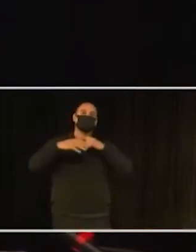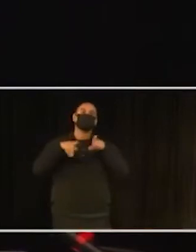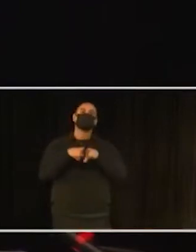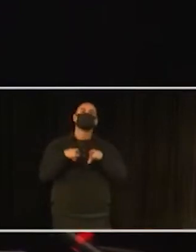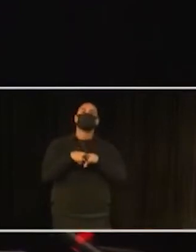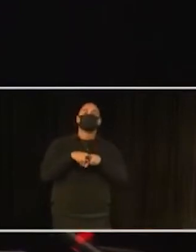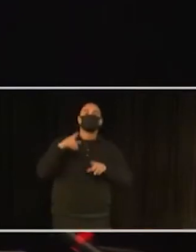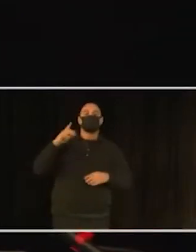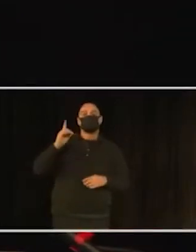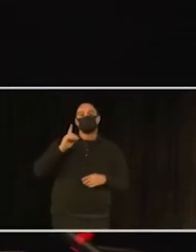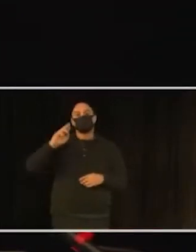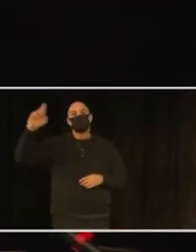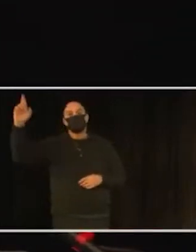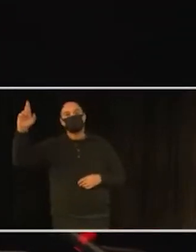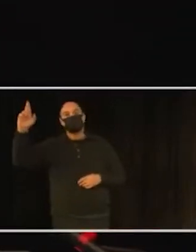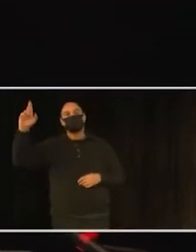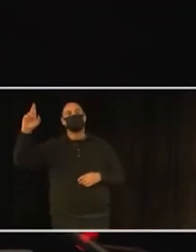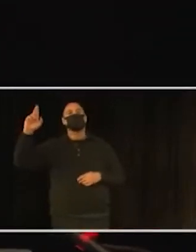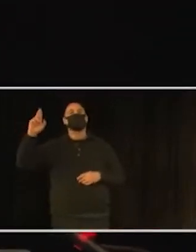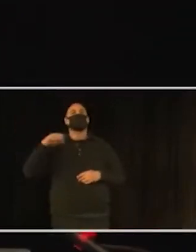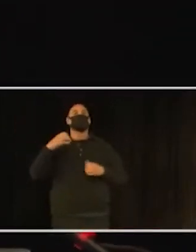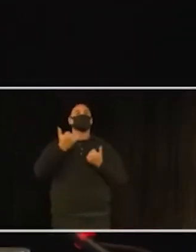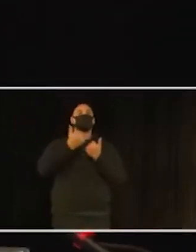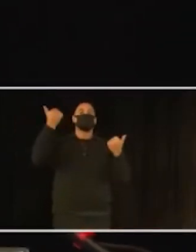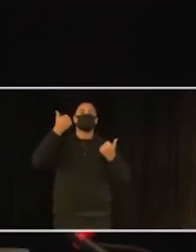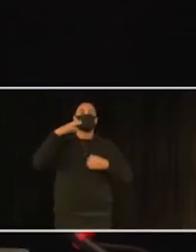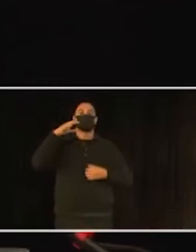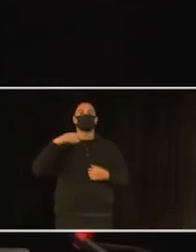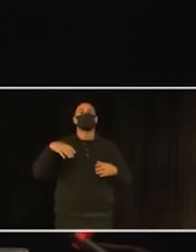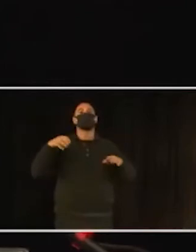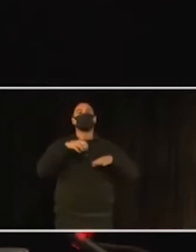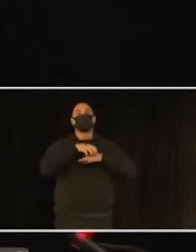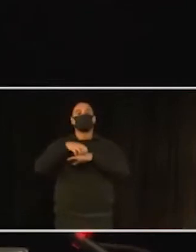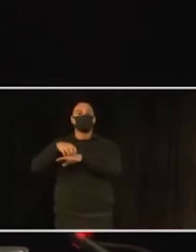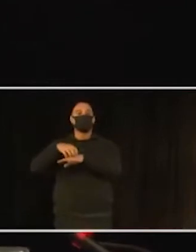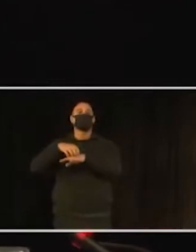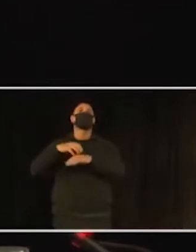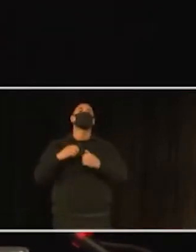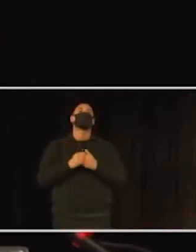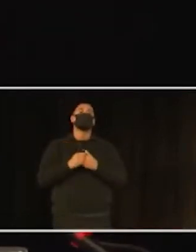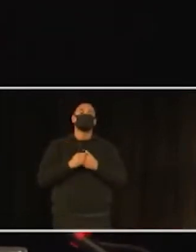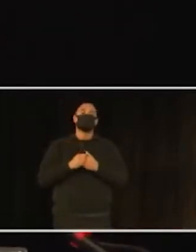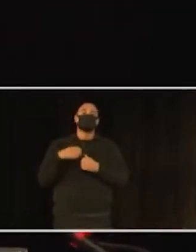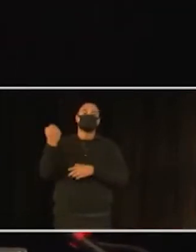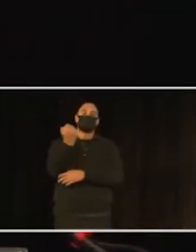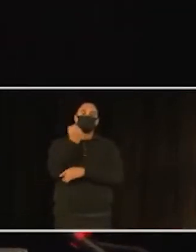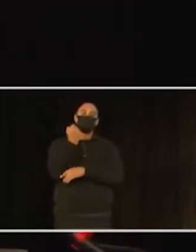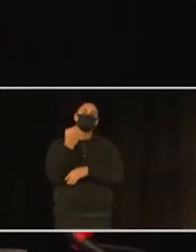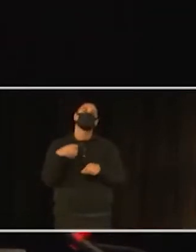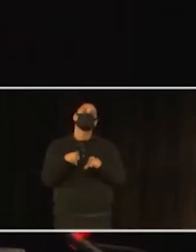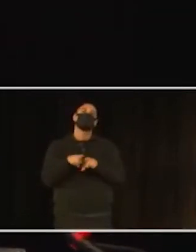doutoranda em sistemas de transportes pela Universidade Federal do Rio Grande do Sul. Foi professora do Magistério Superior,